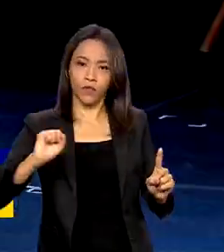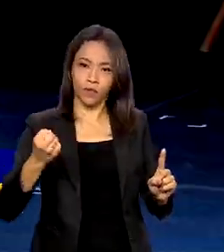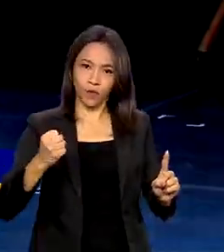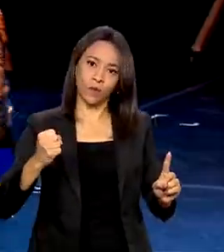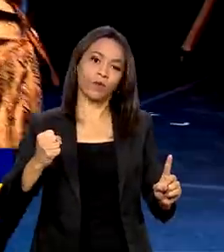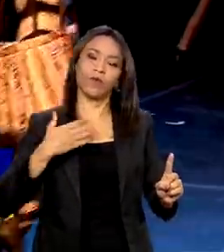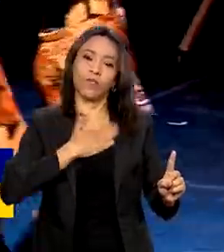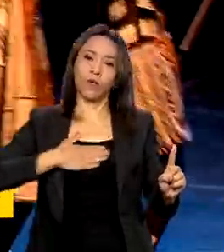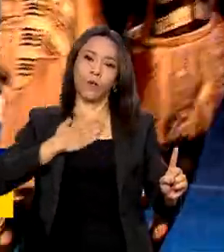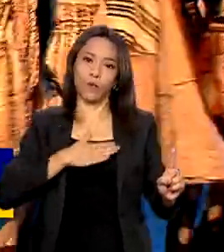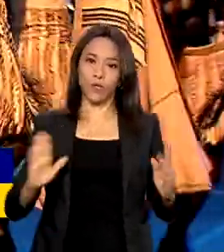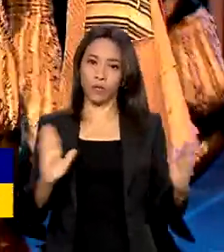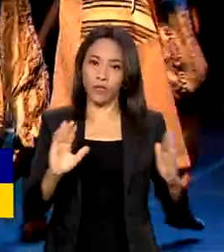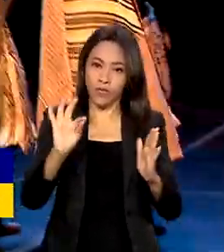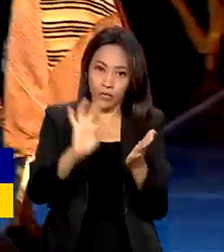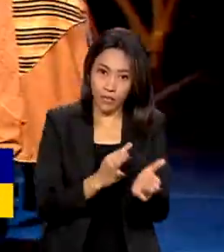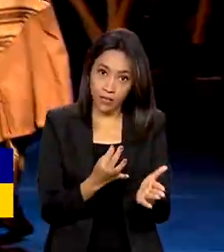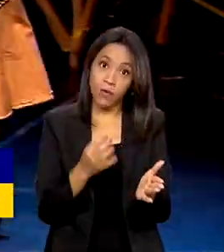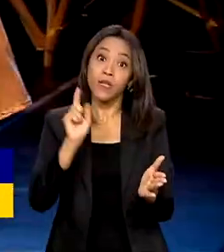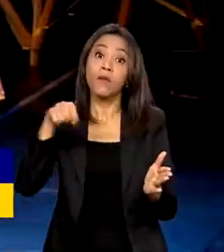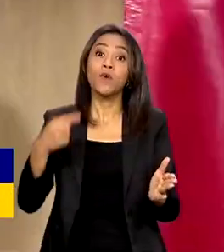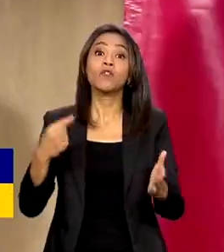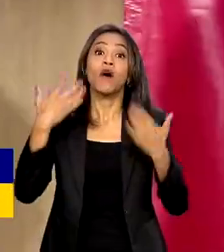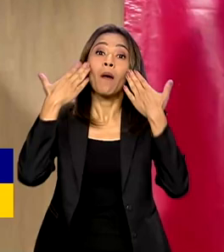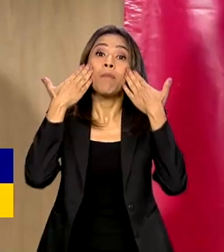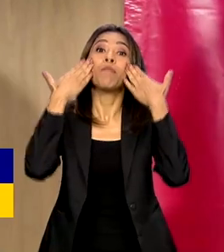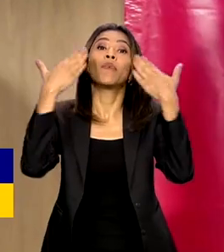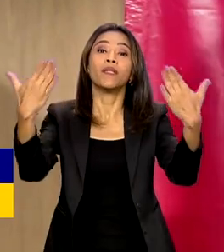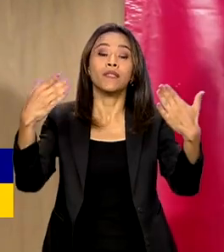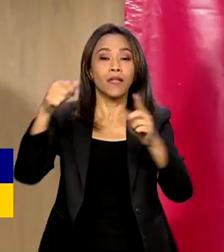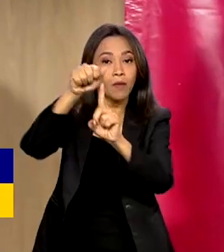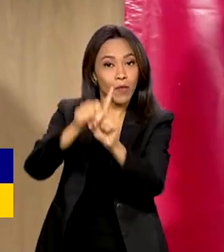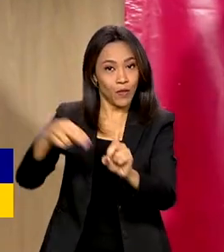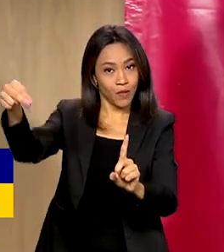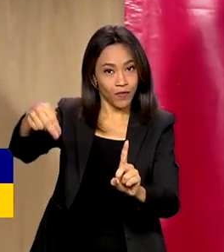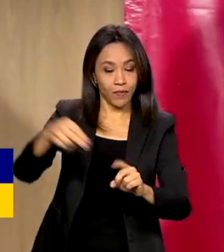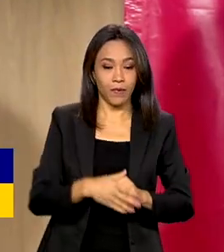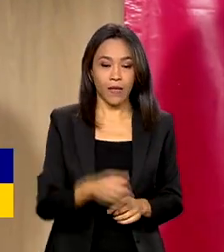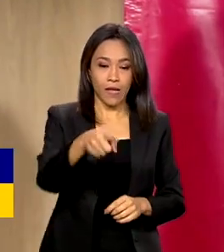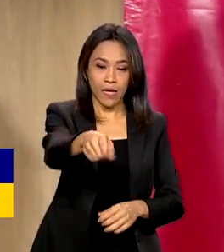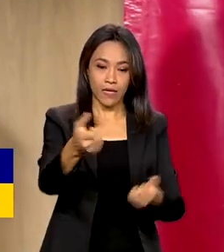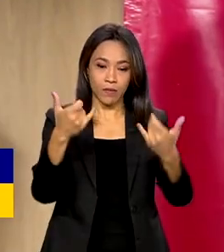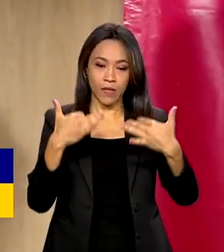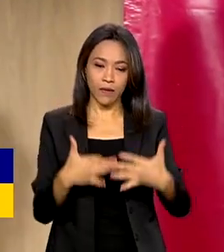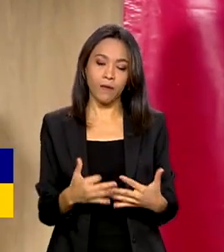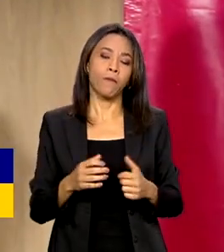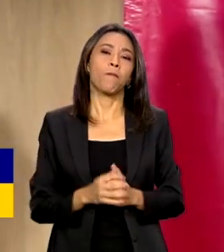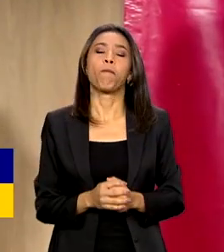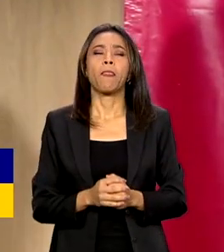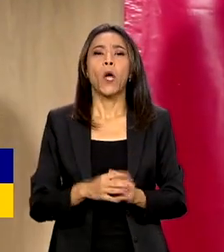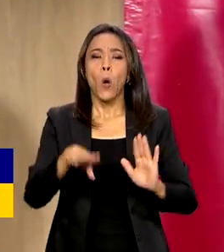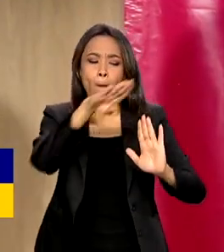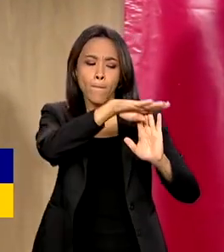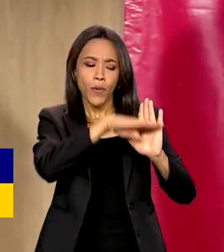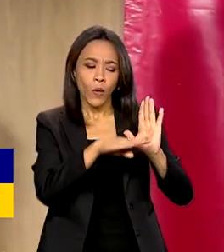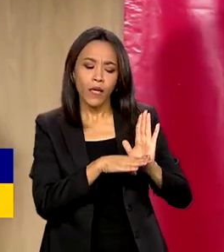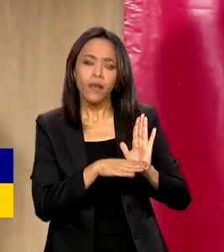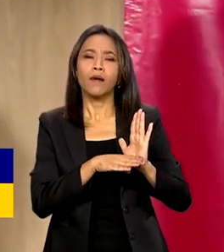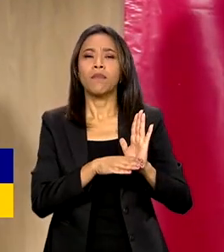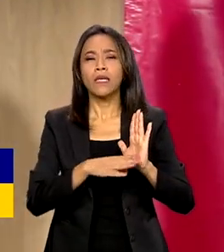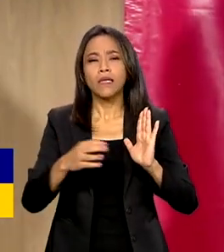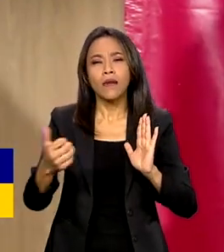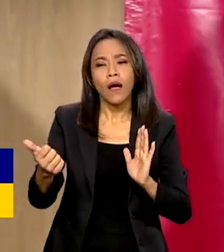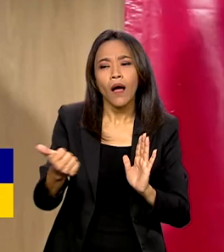e os contemplados serão conhecidos em novembro. Para formular programas que pudessem estar de mãos dadas com quem